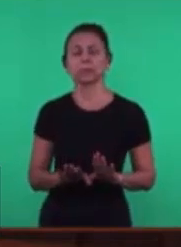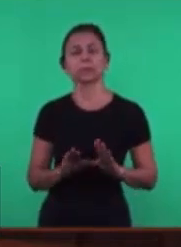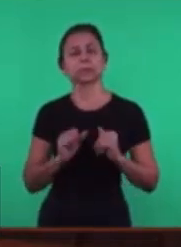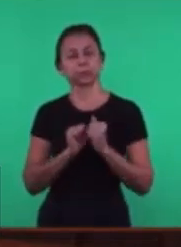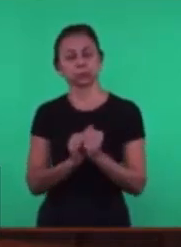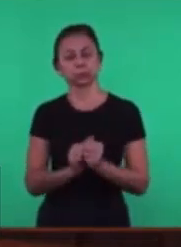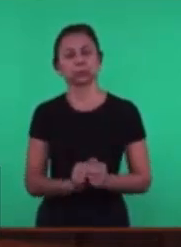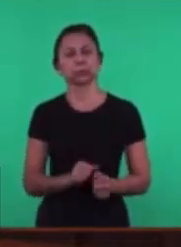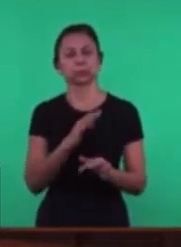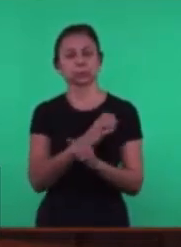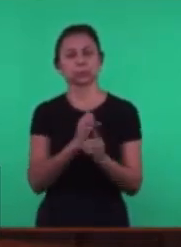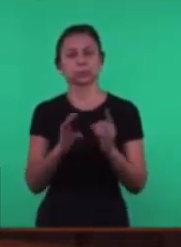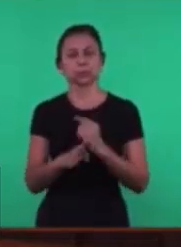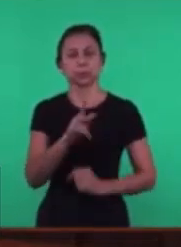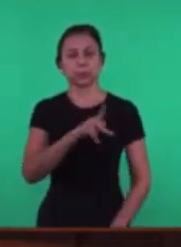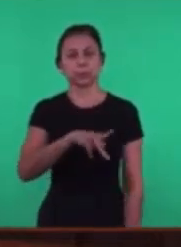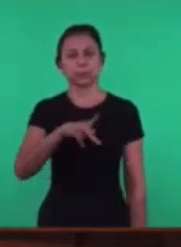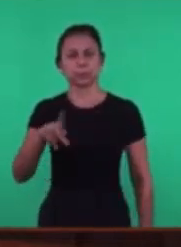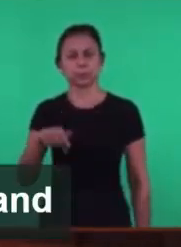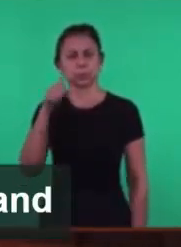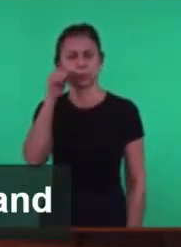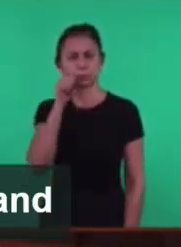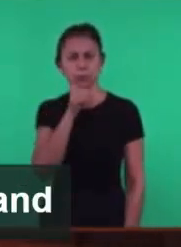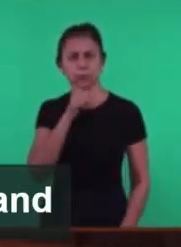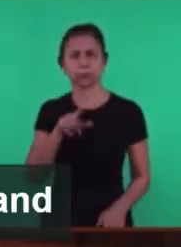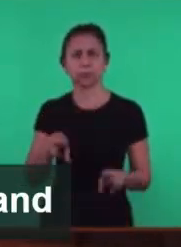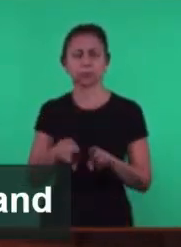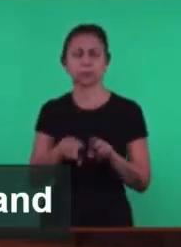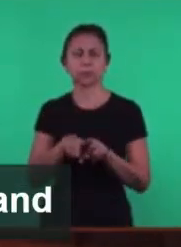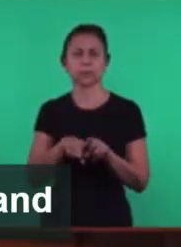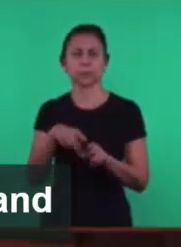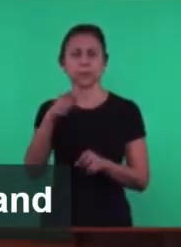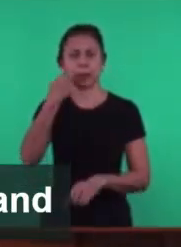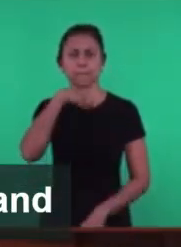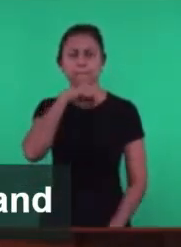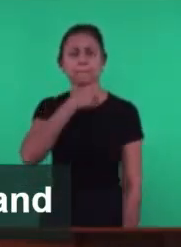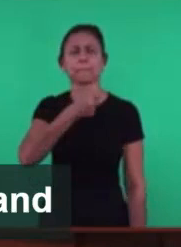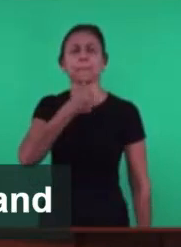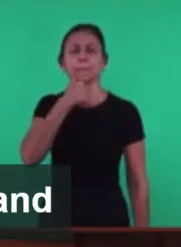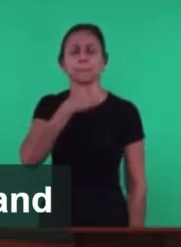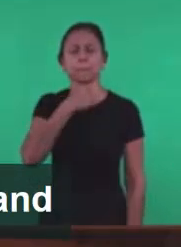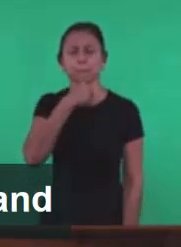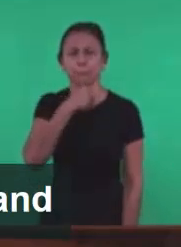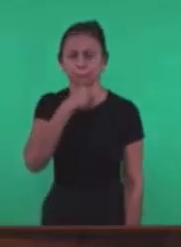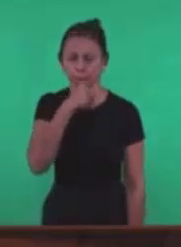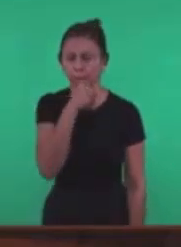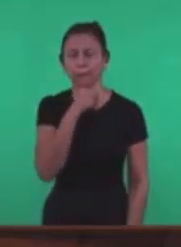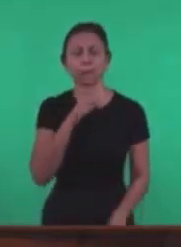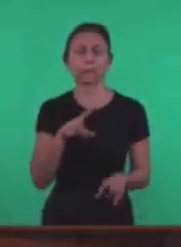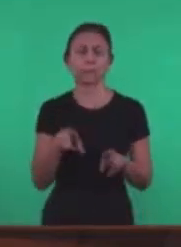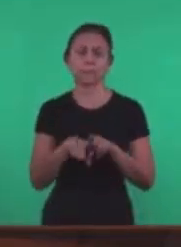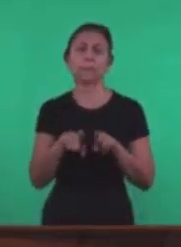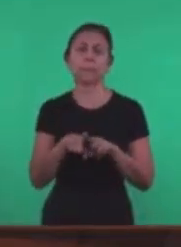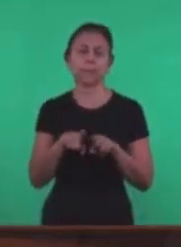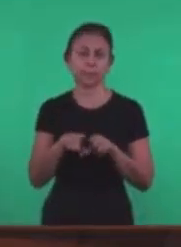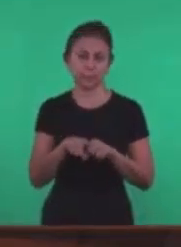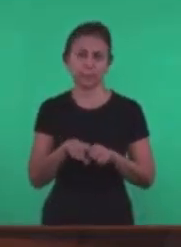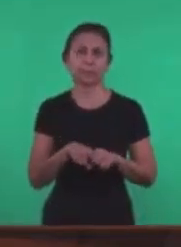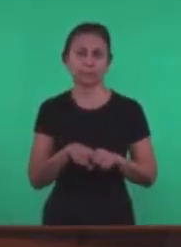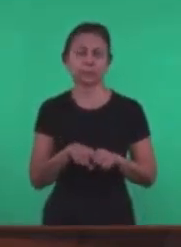dominical As próprias mães Que estão lá Que são mães Avós Não é? E tantas outras